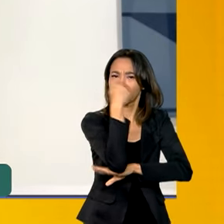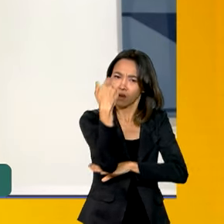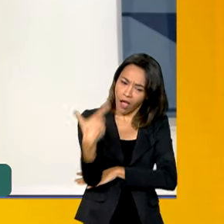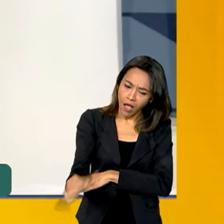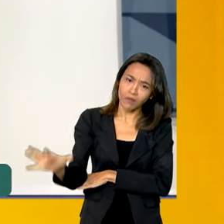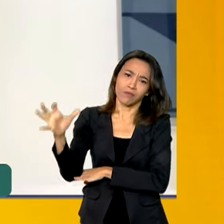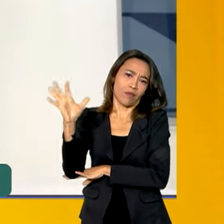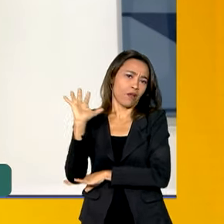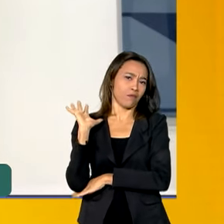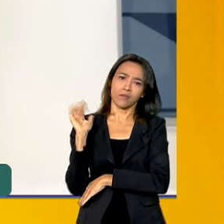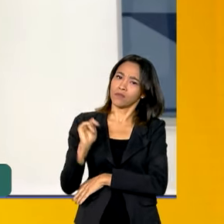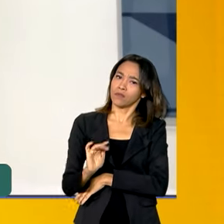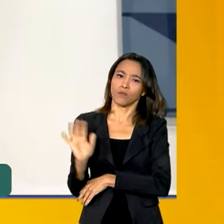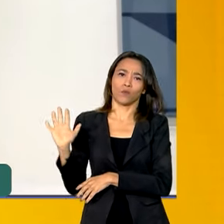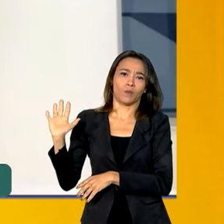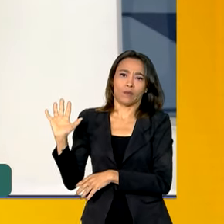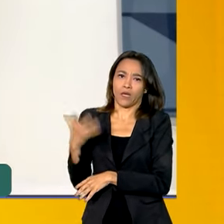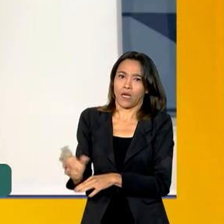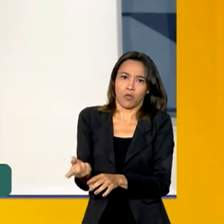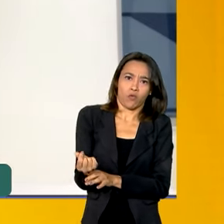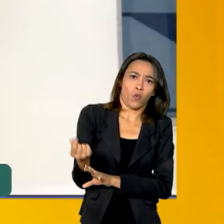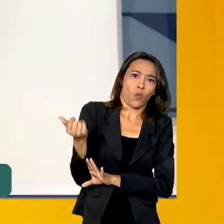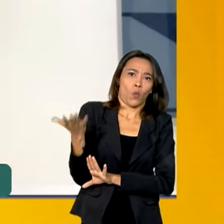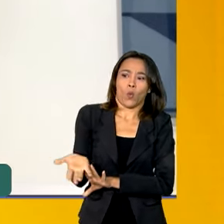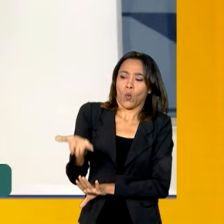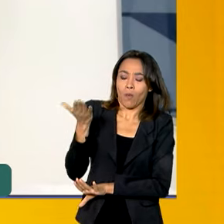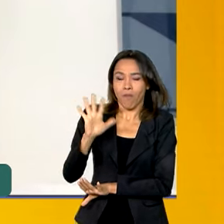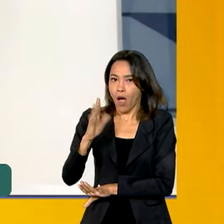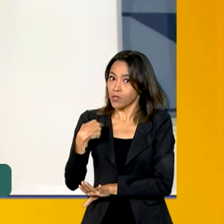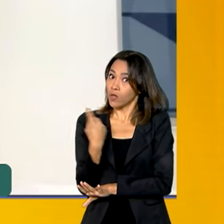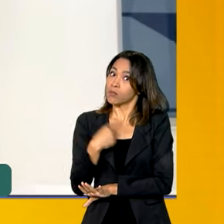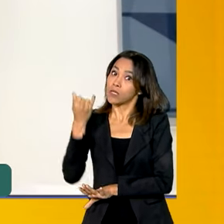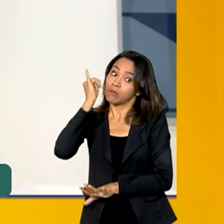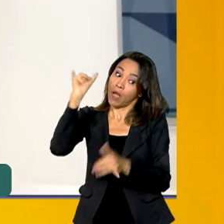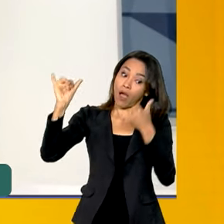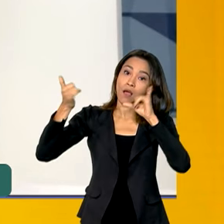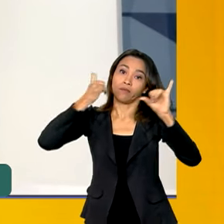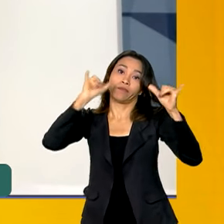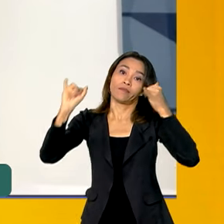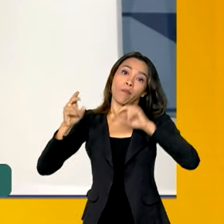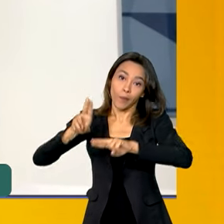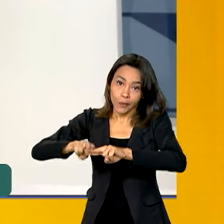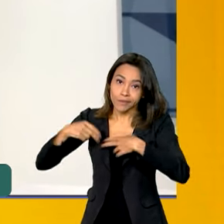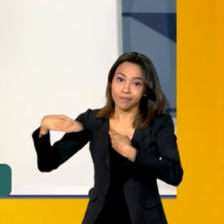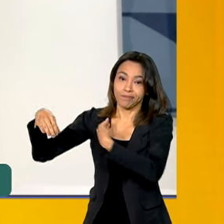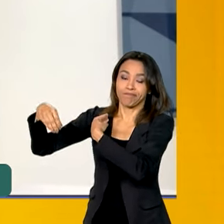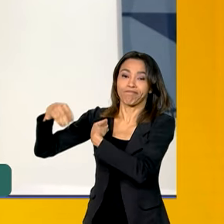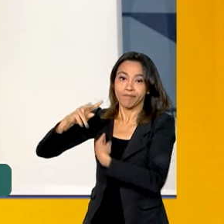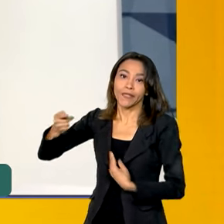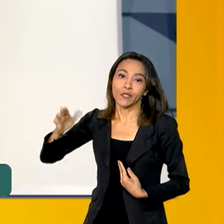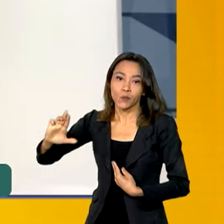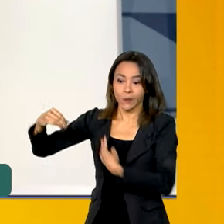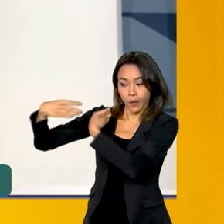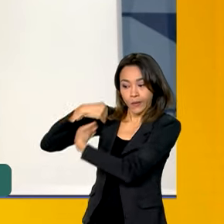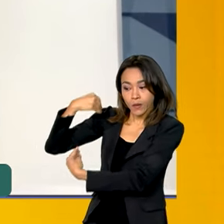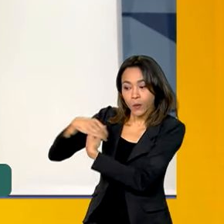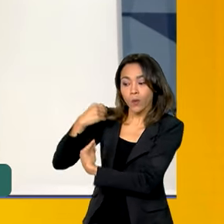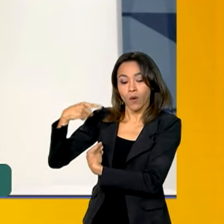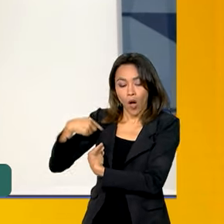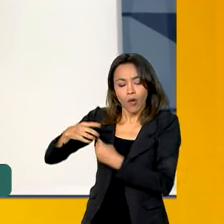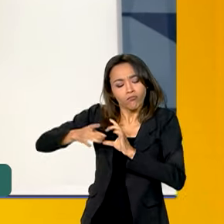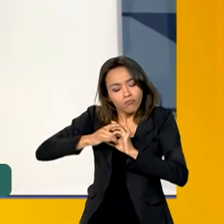a gente não espera, mas nós precisamos estar precavidos e é isso que o presidente Lula nos determinou. Dar autorização,